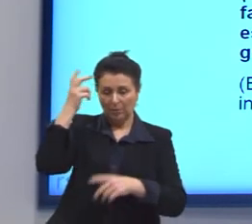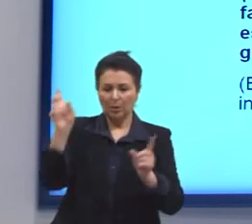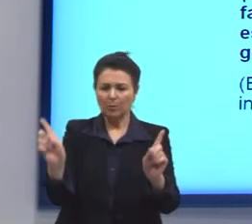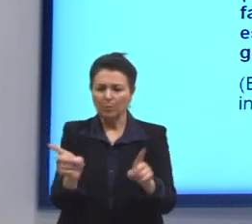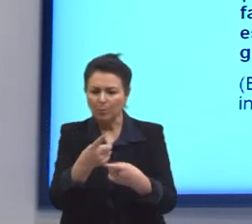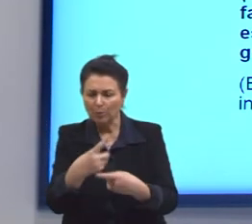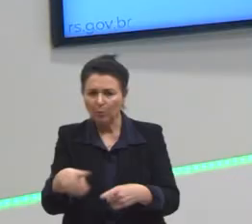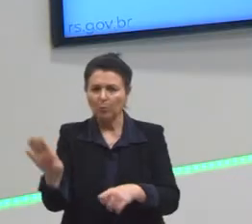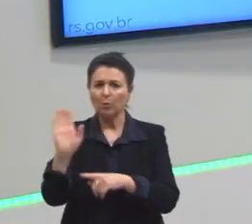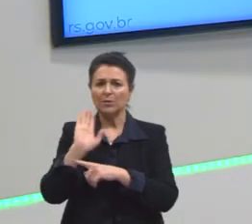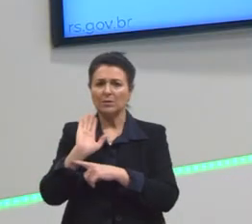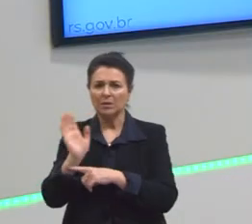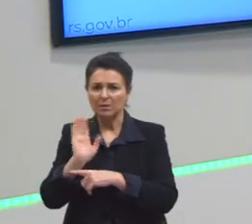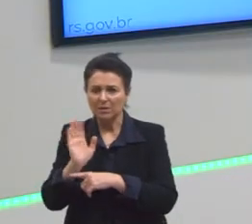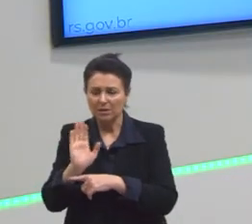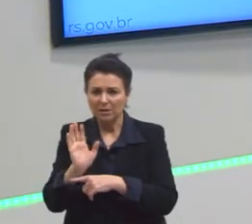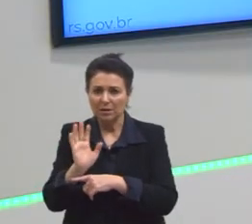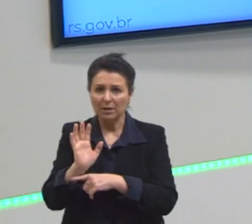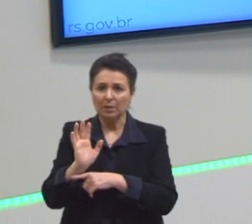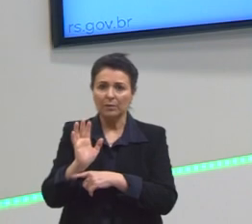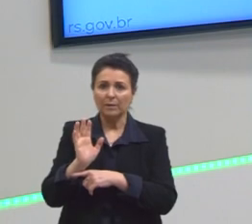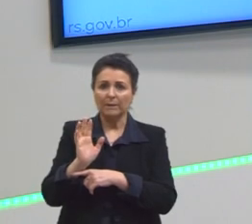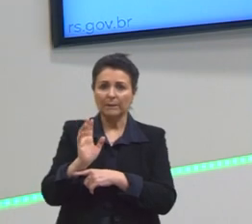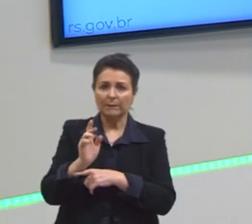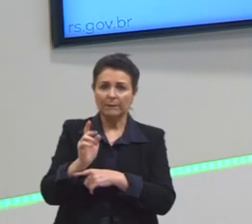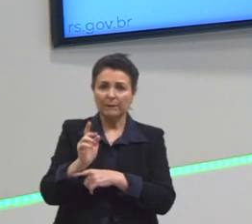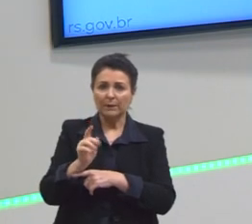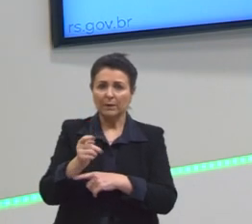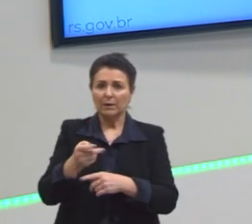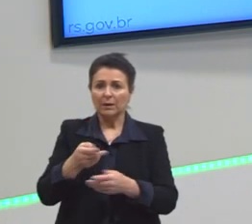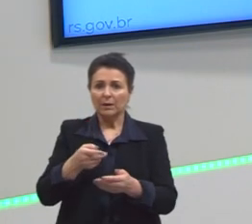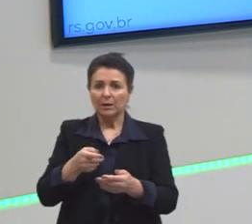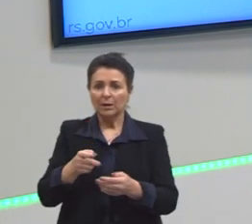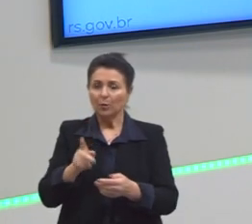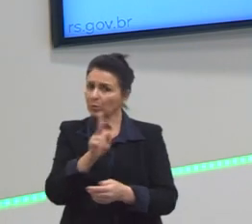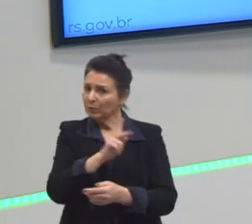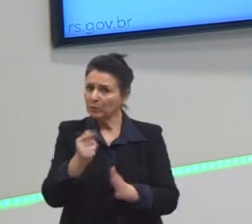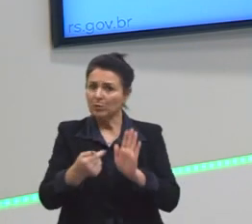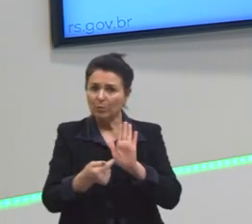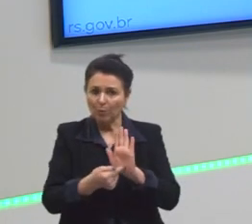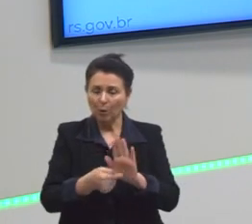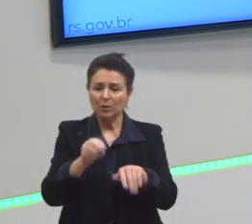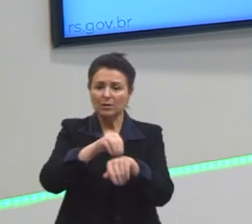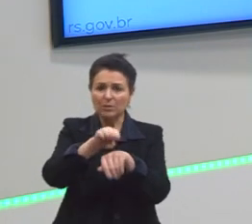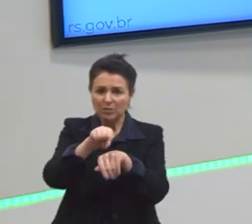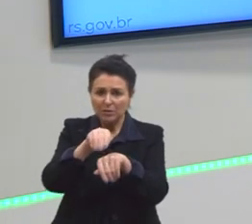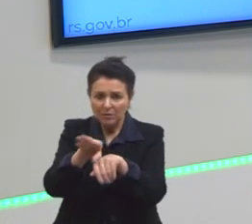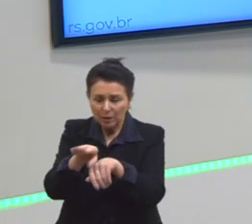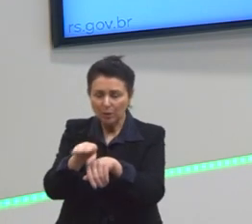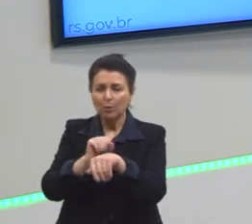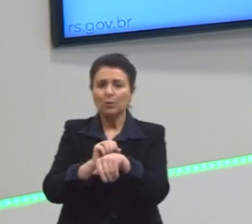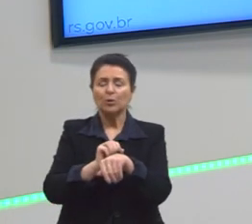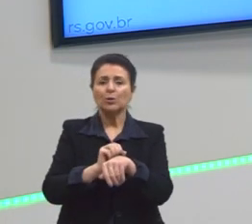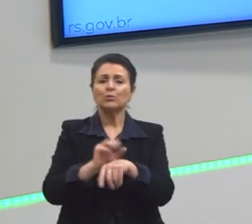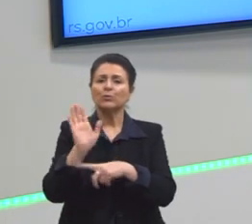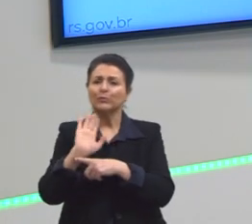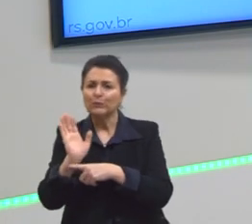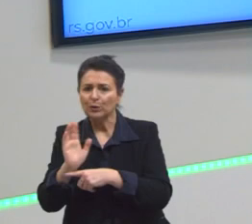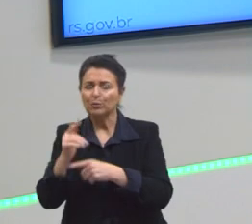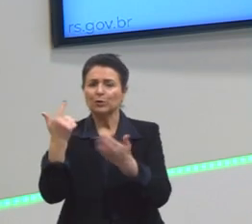cinema e por isso que a gente às vezes seguidamente a gente traz para você indicação de filme, de livro para te ajudar